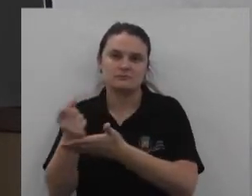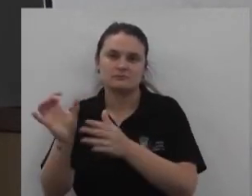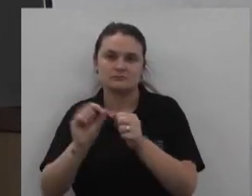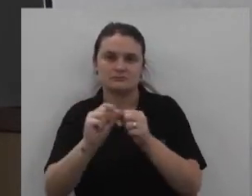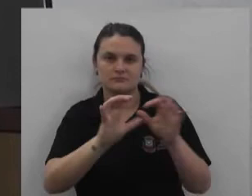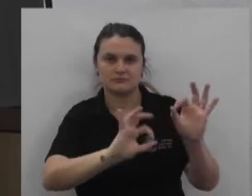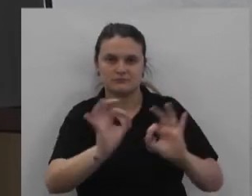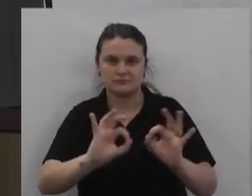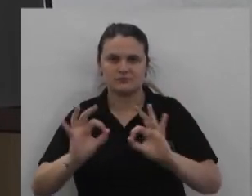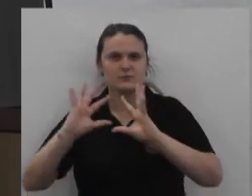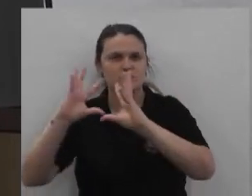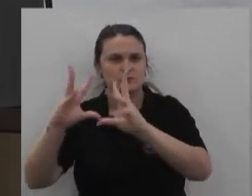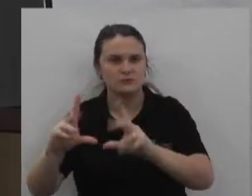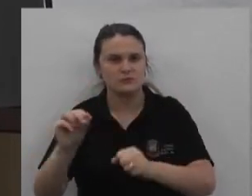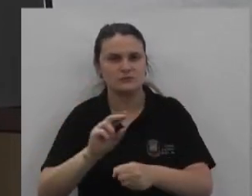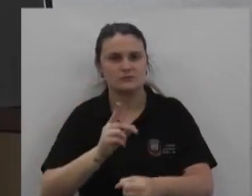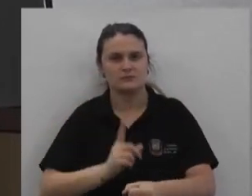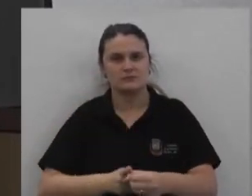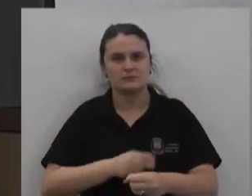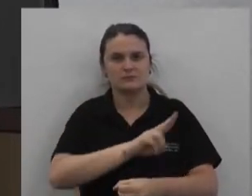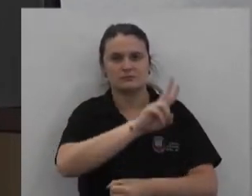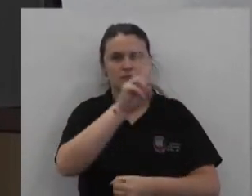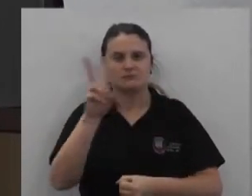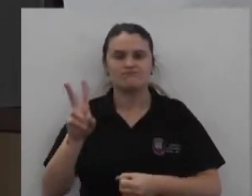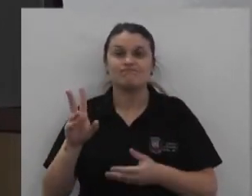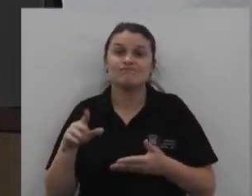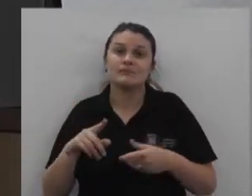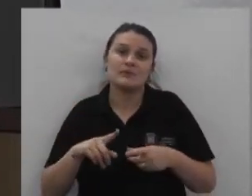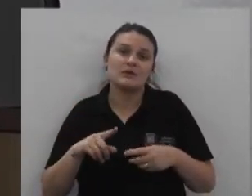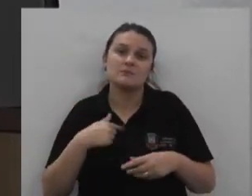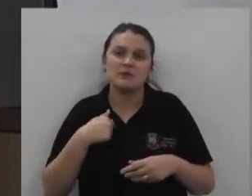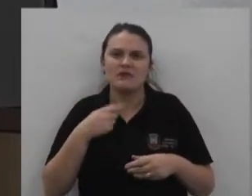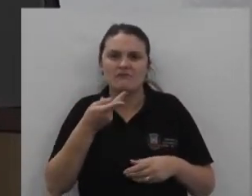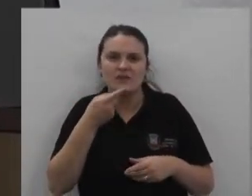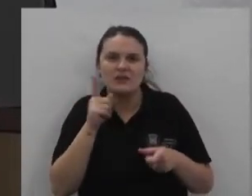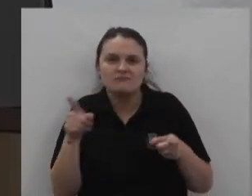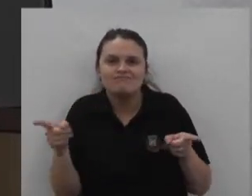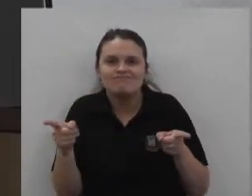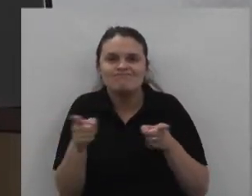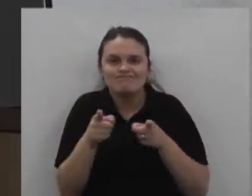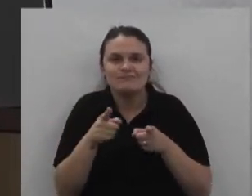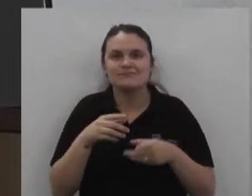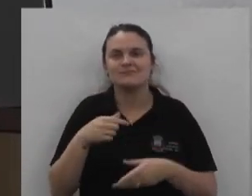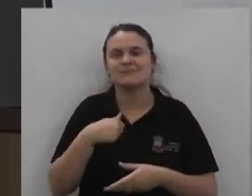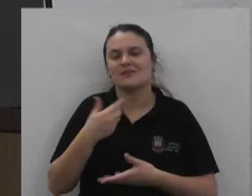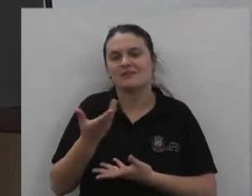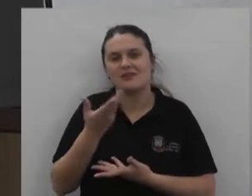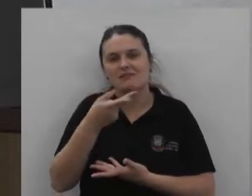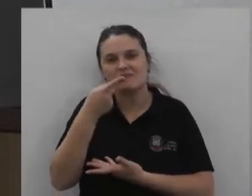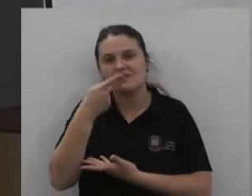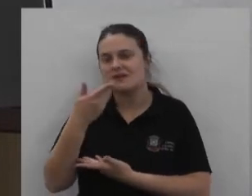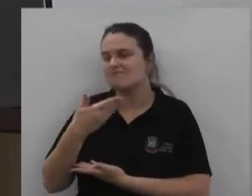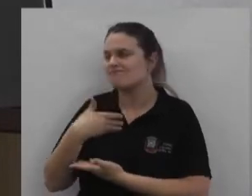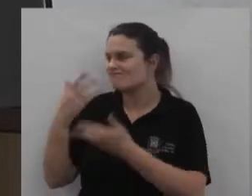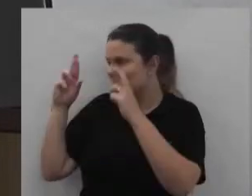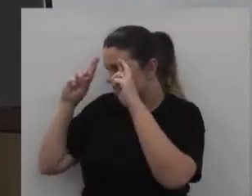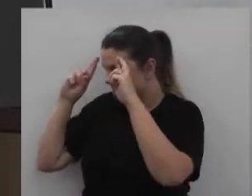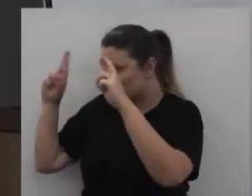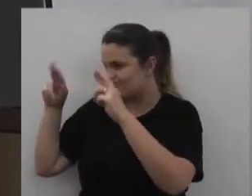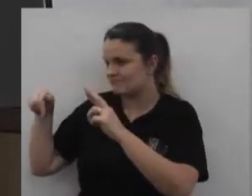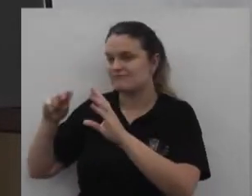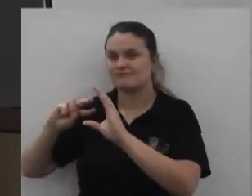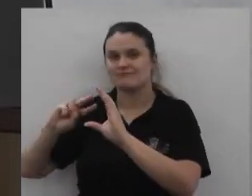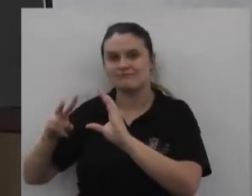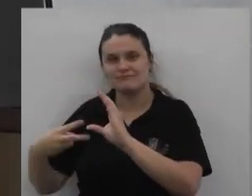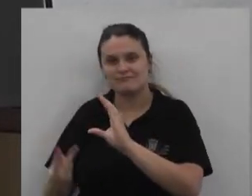toda A cidade de União da Vitória Então Seria Mais ou menos isso Queria deixar O meu Meu respeito Por essa